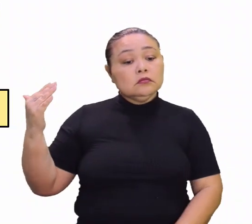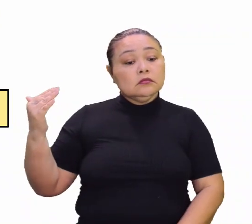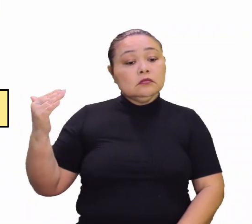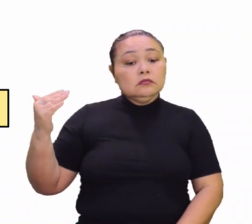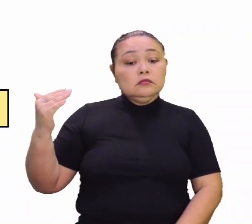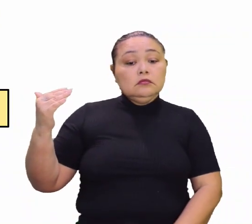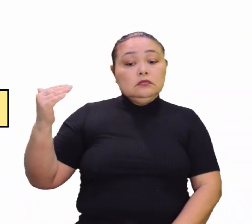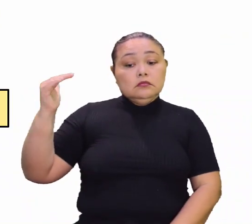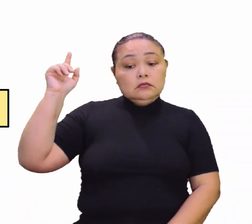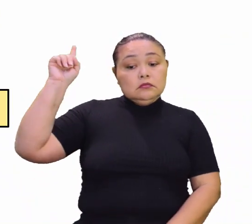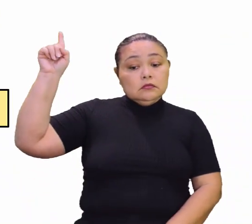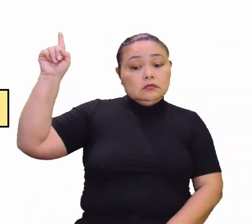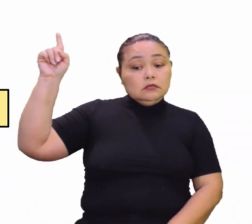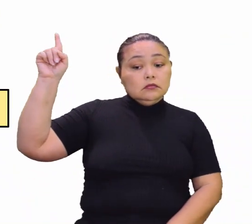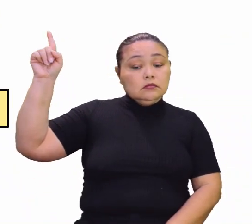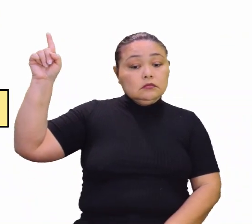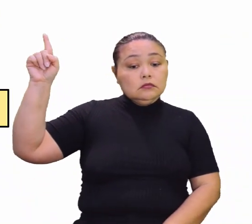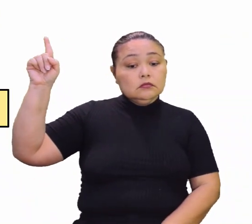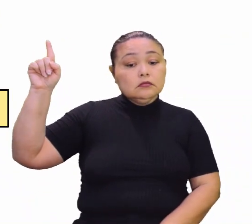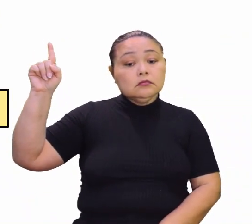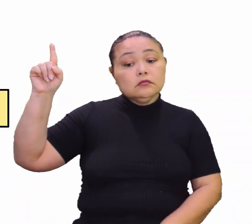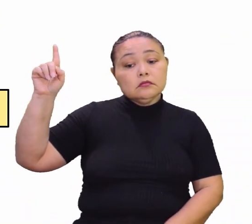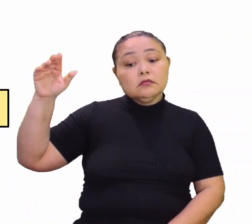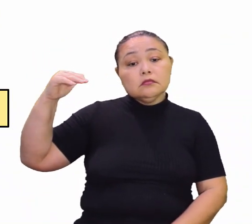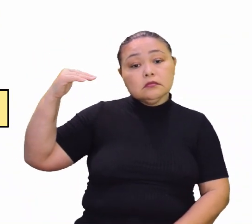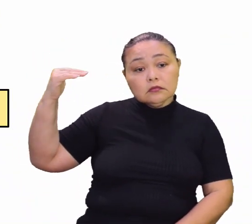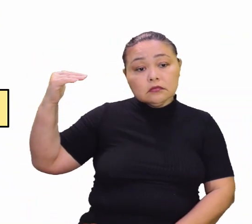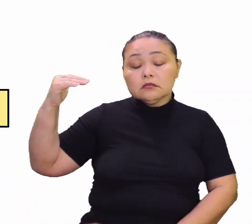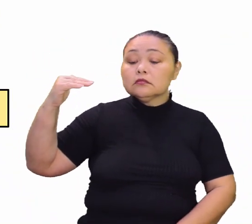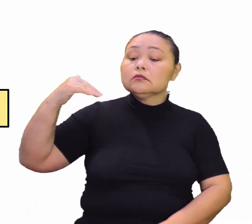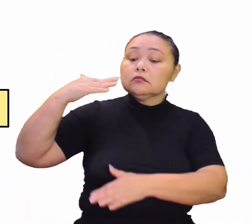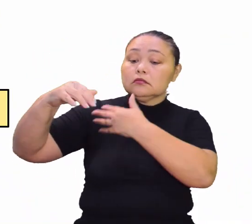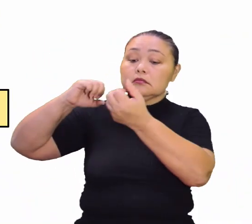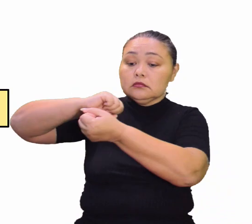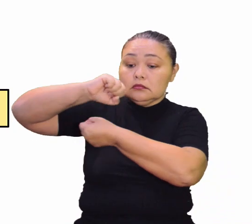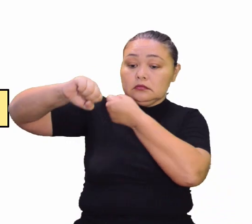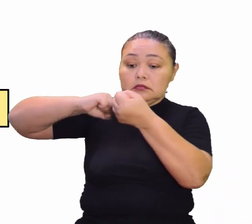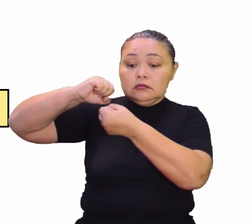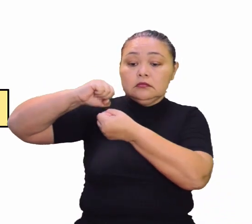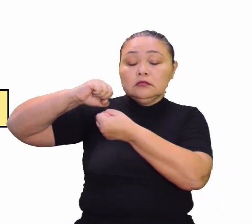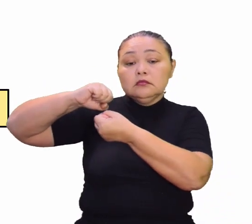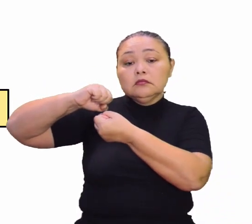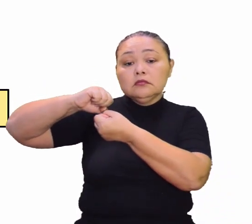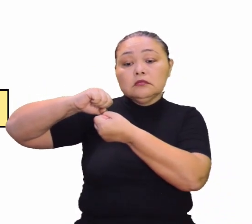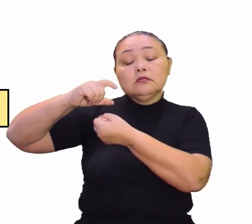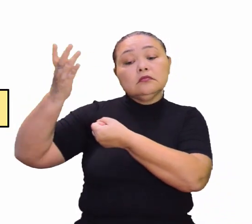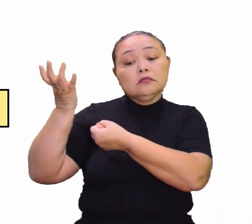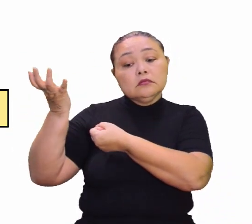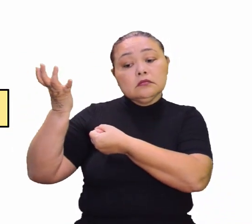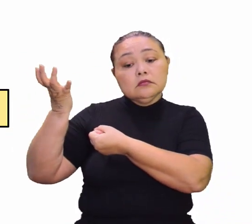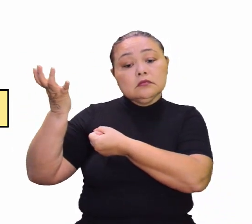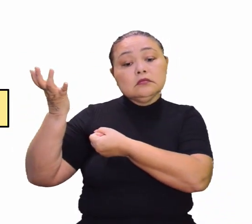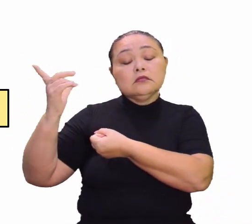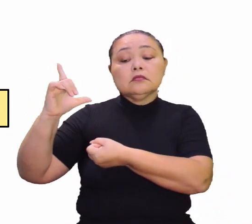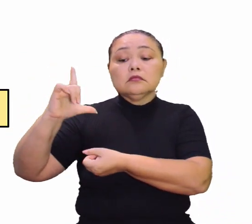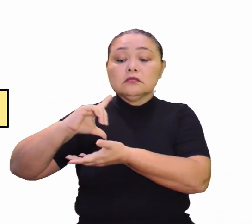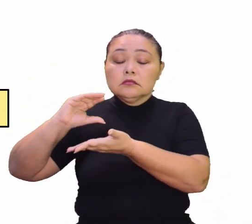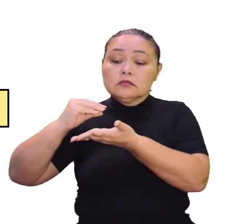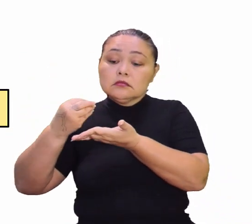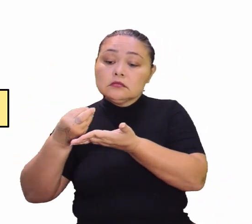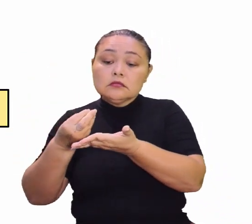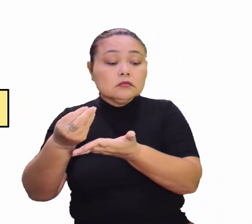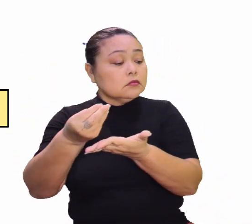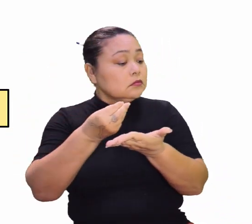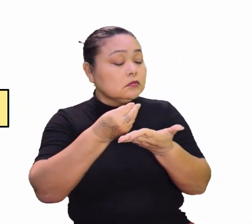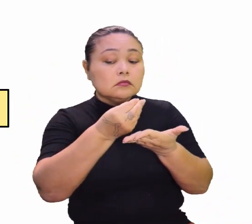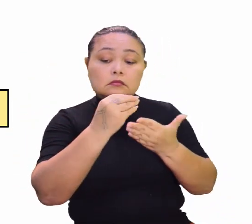esse tópico aqui, desenvolver sustentavelmente, requer que nós tenhamos a